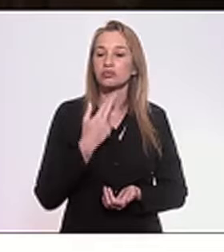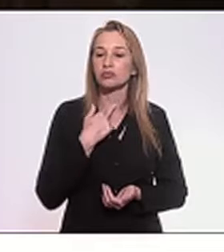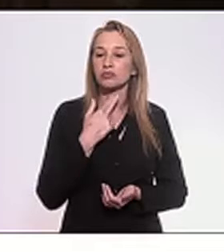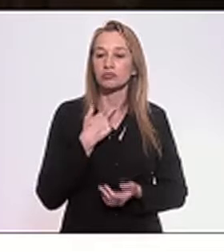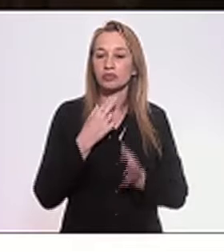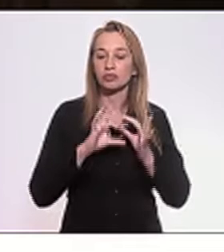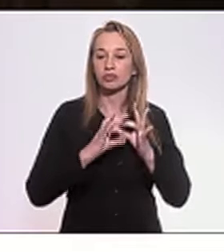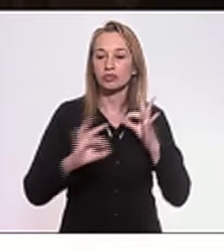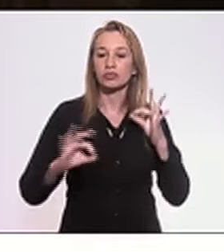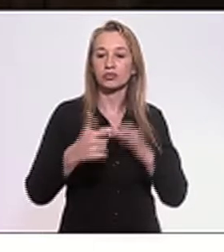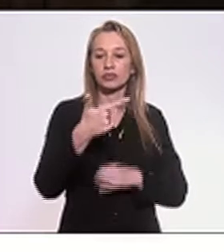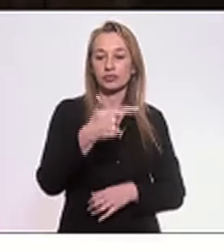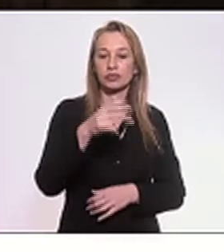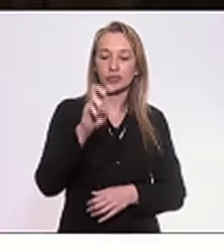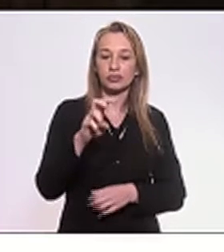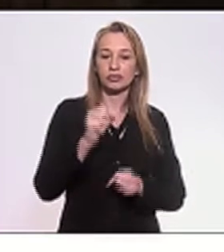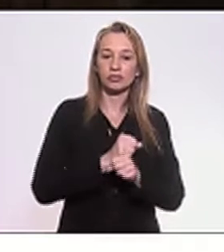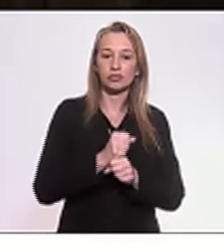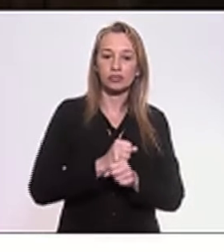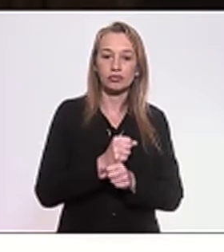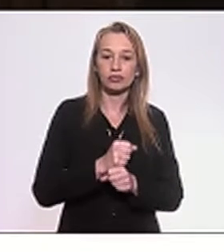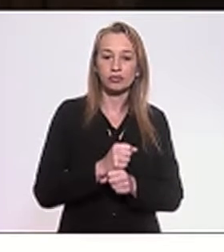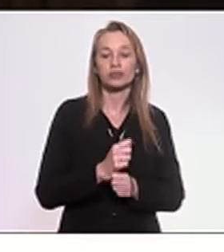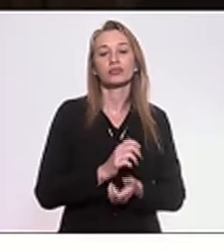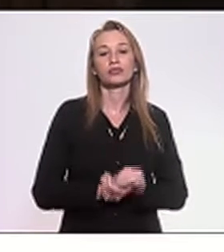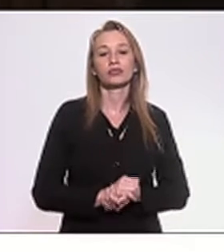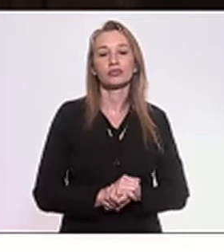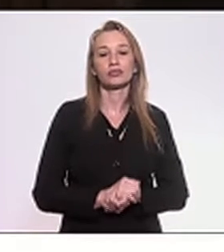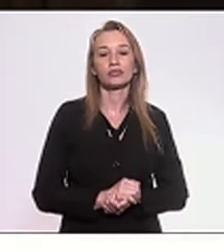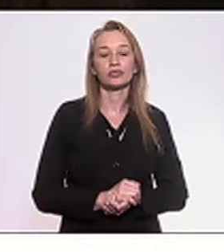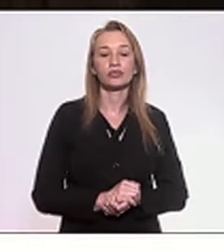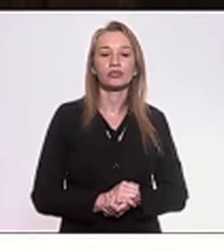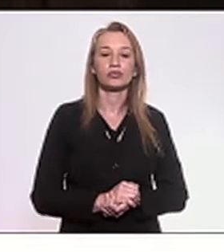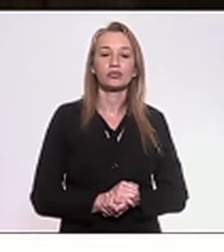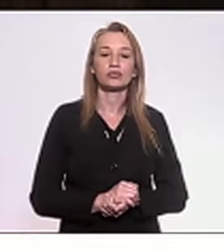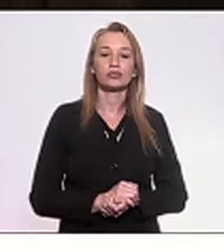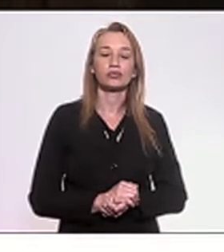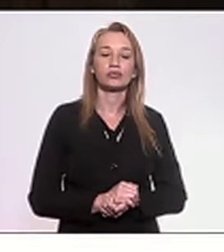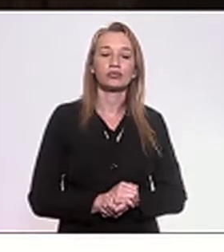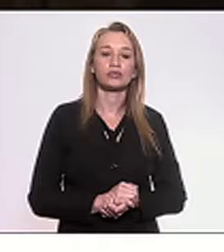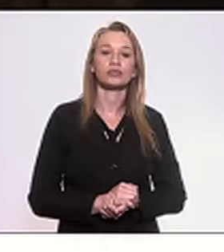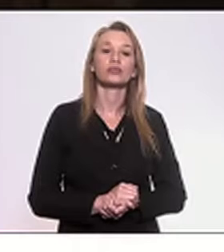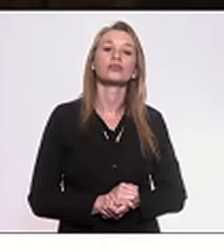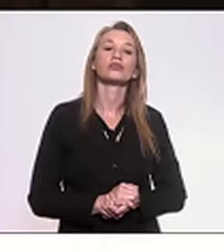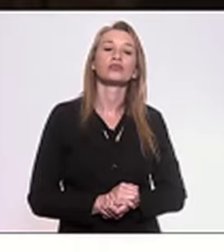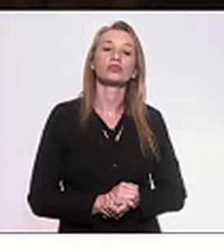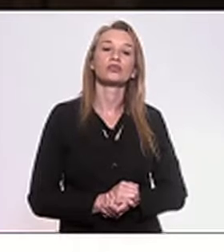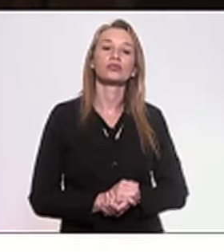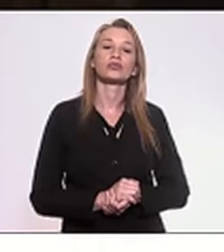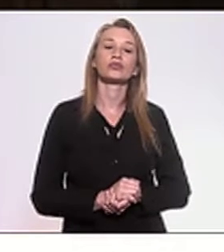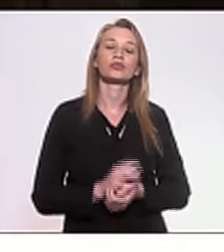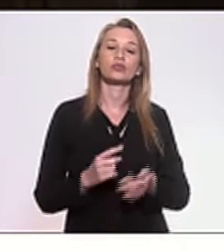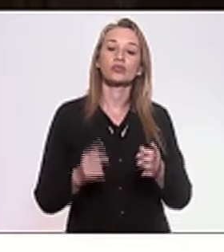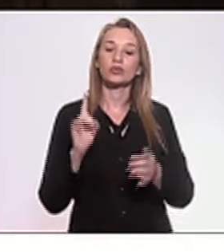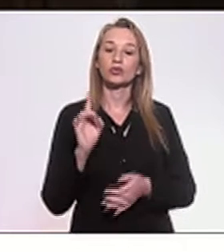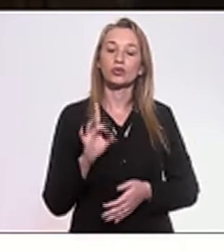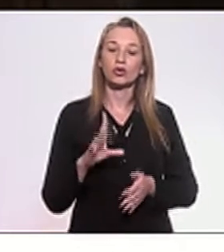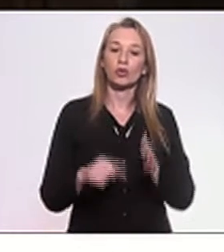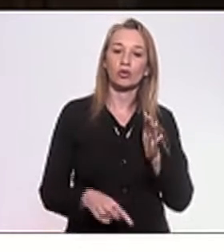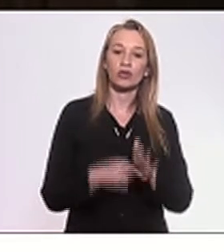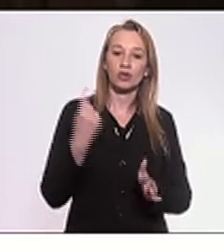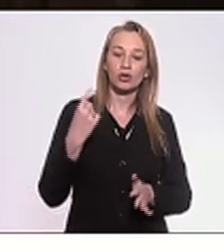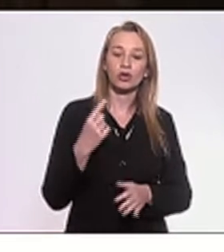permitida a prorrogação por uma só vez e no máximo por igual período